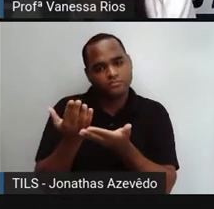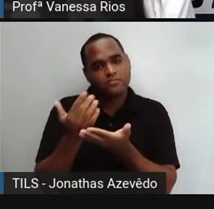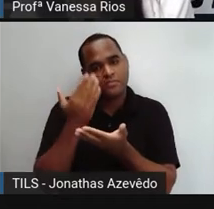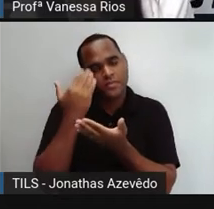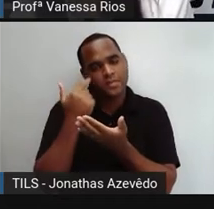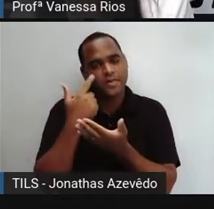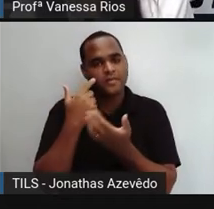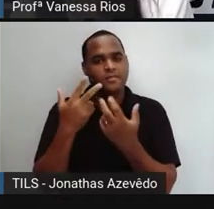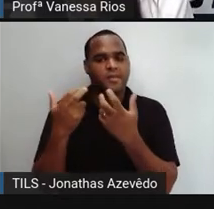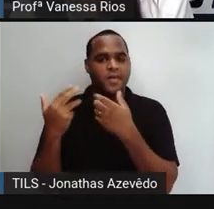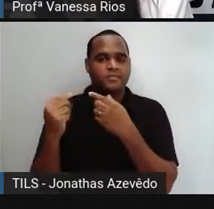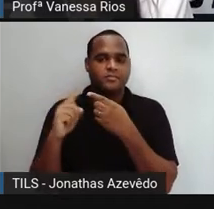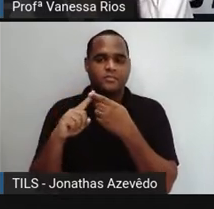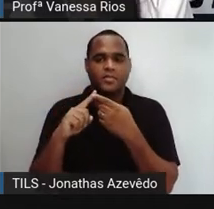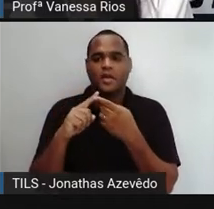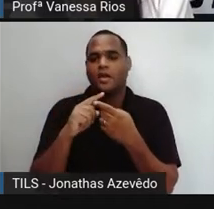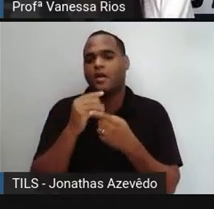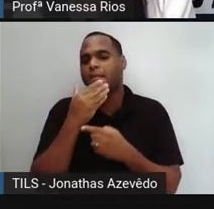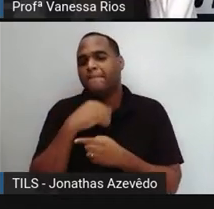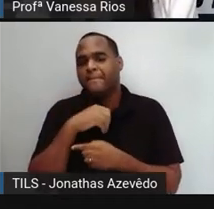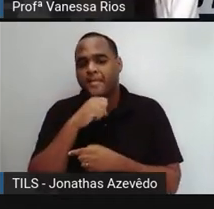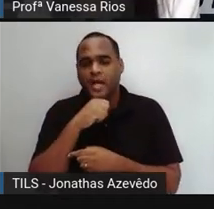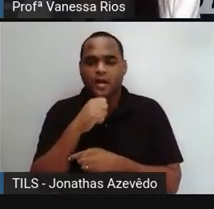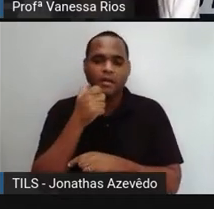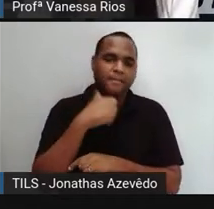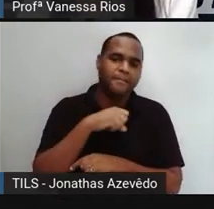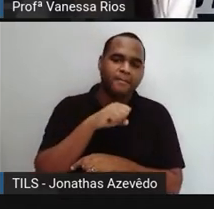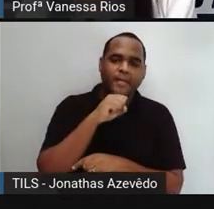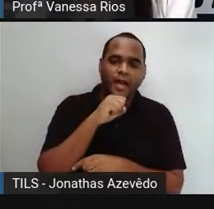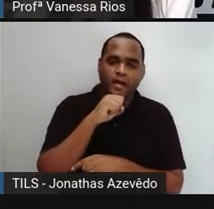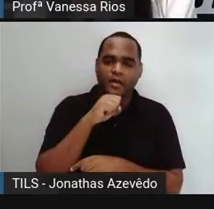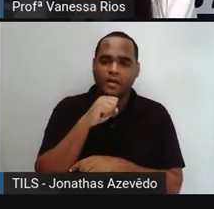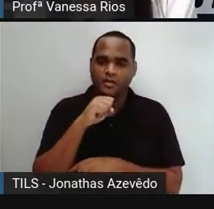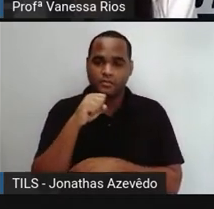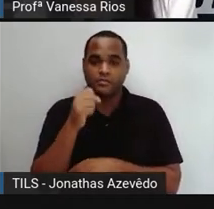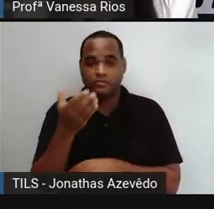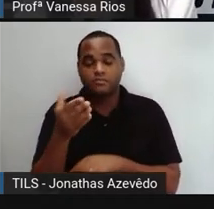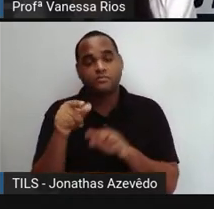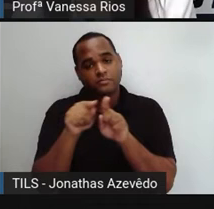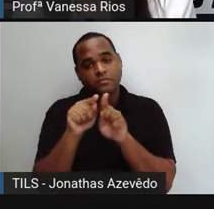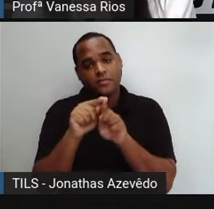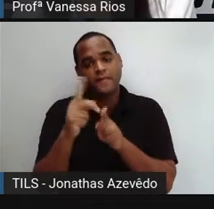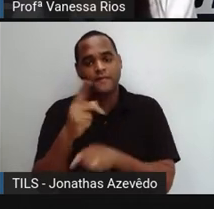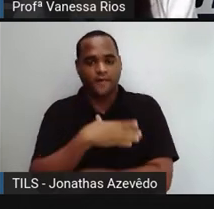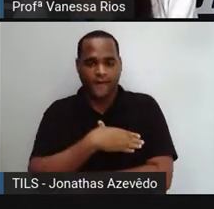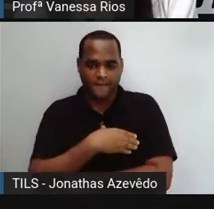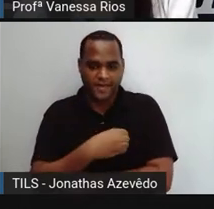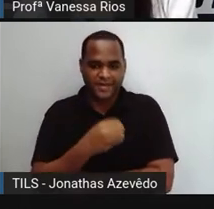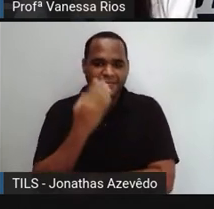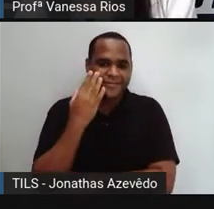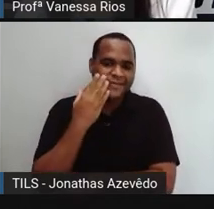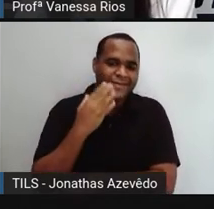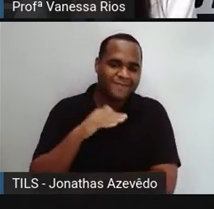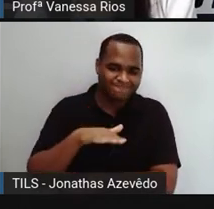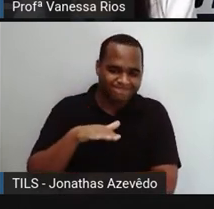observa aí a presença da mãe, do pai e possivelmente da filha.